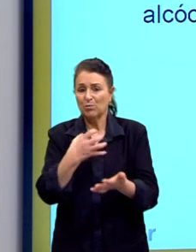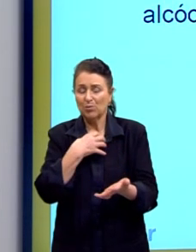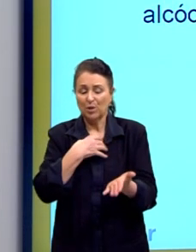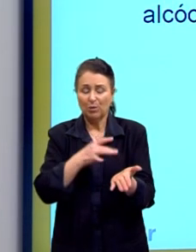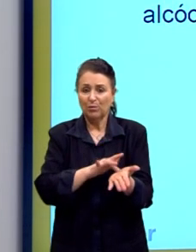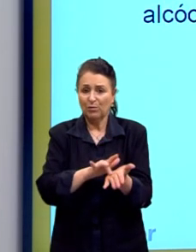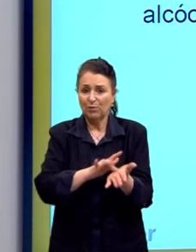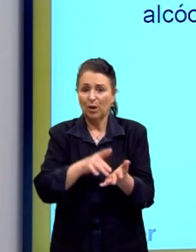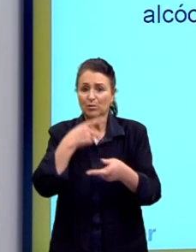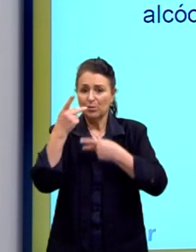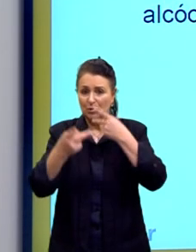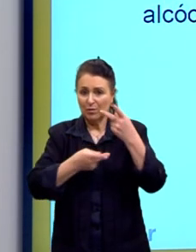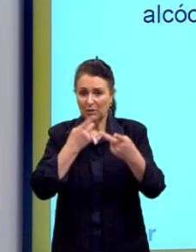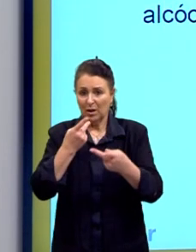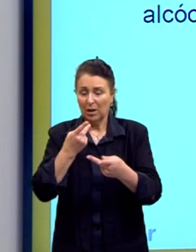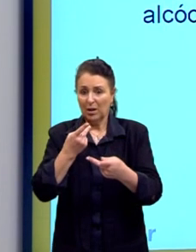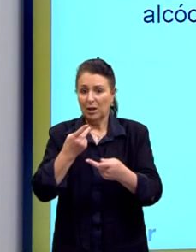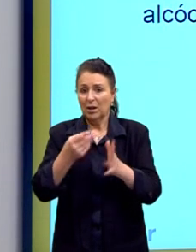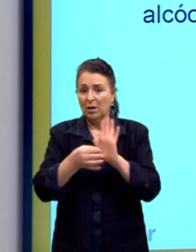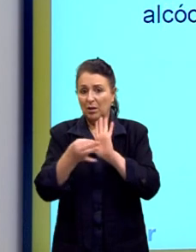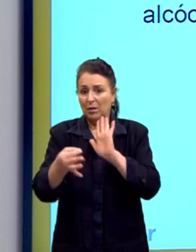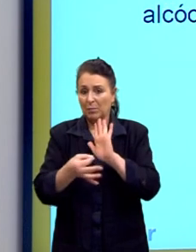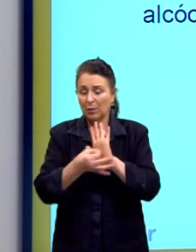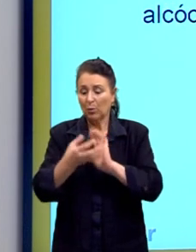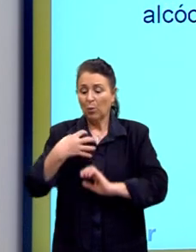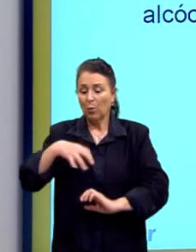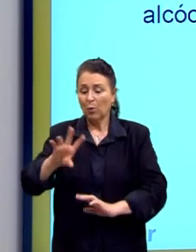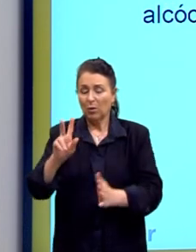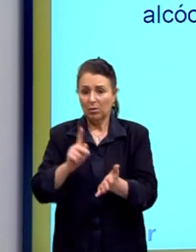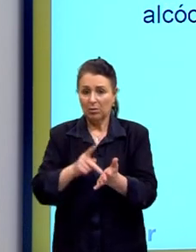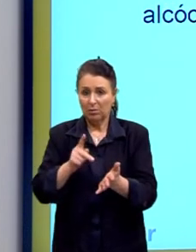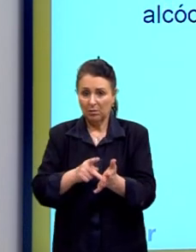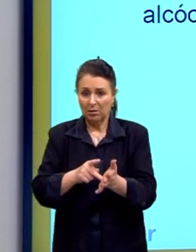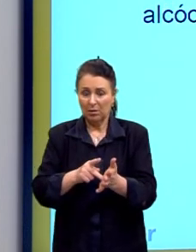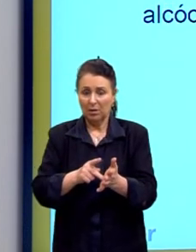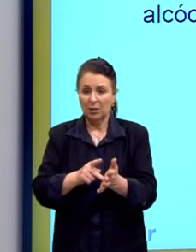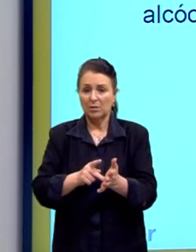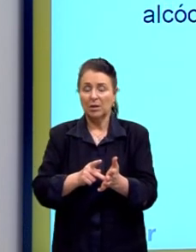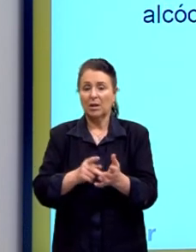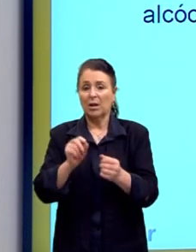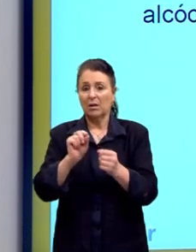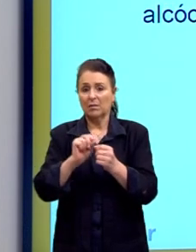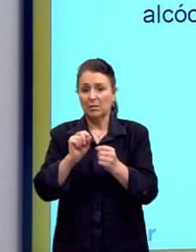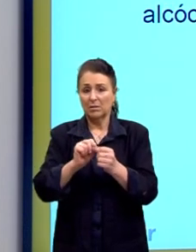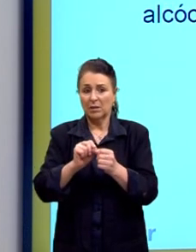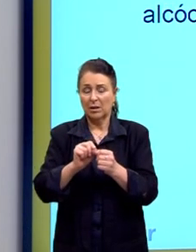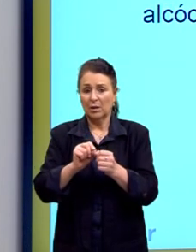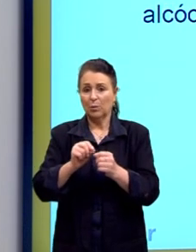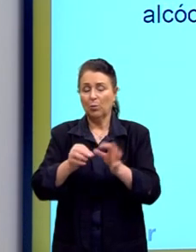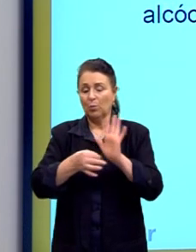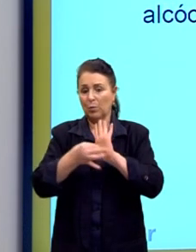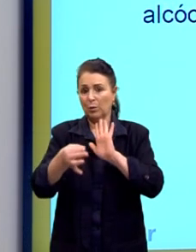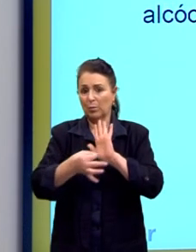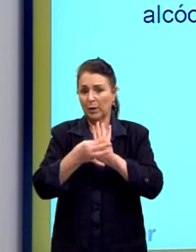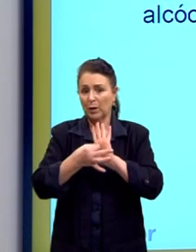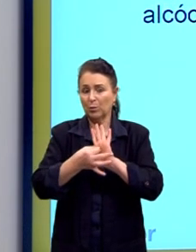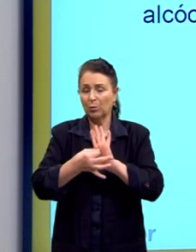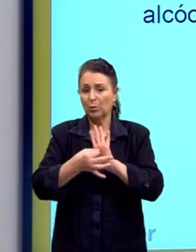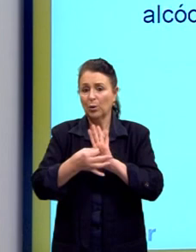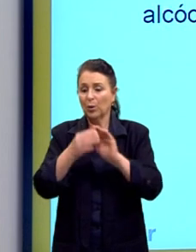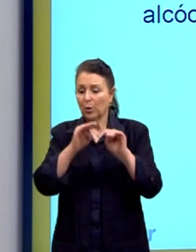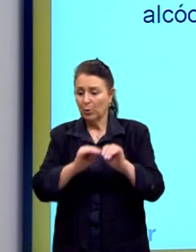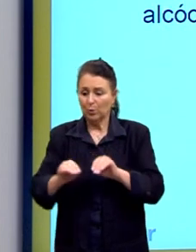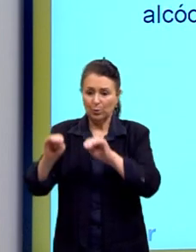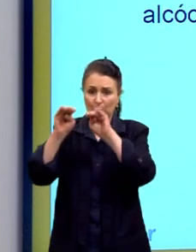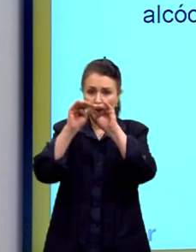O argumento contra a verdade, que consiste em validar o argumento em cima da reputação de alguém. Por exemplo, isso aqui a propaganda usa